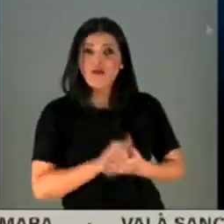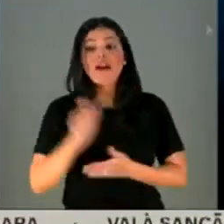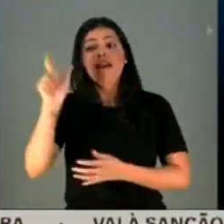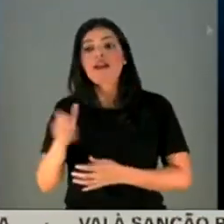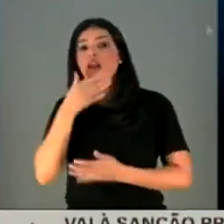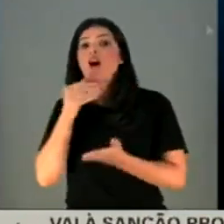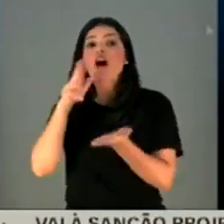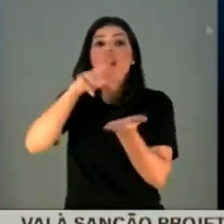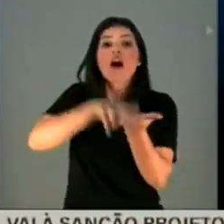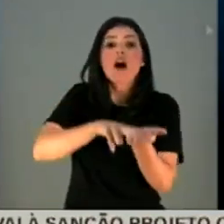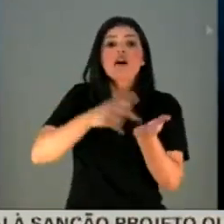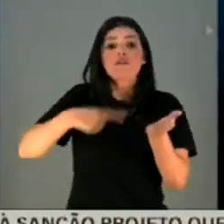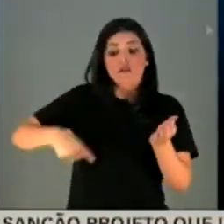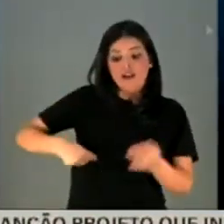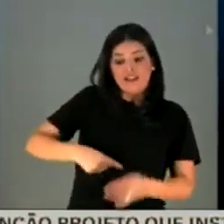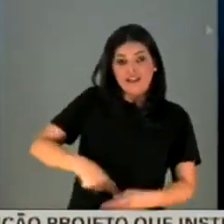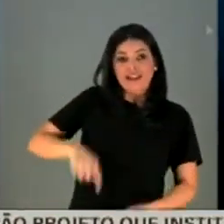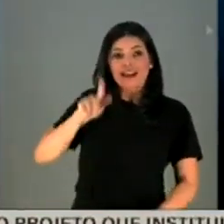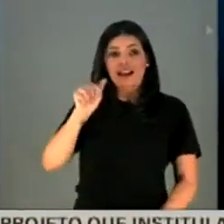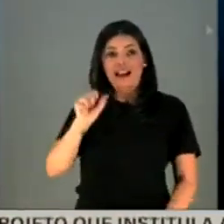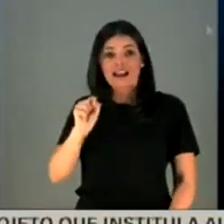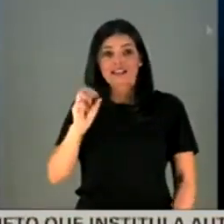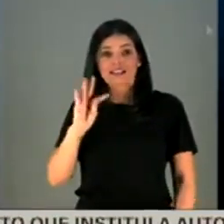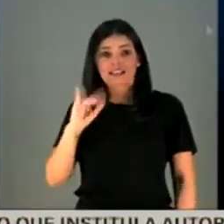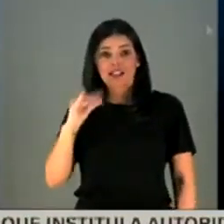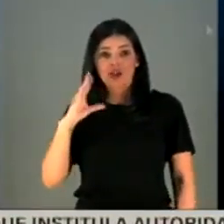sangramento gástrico. Você sabe disso.